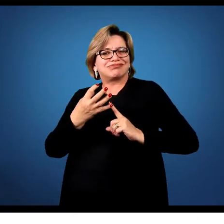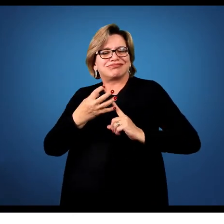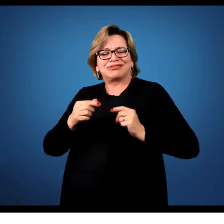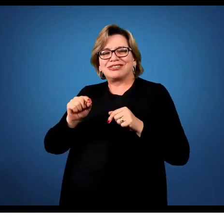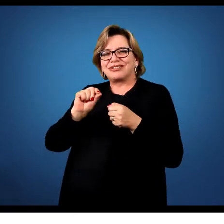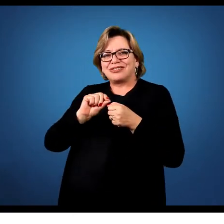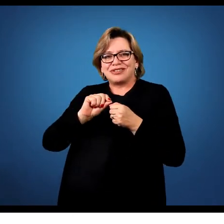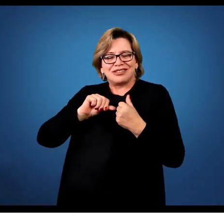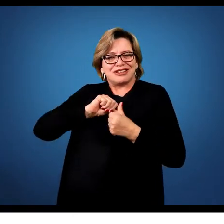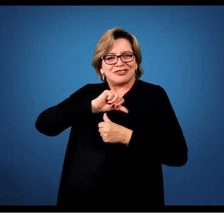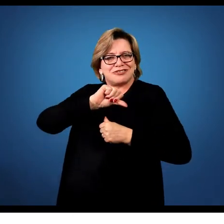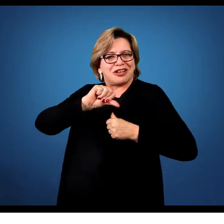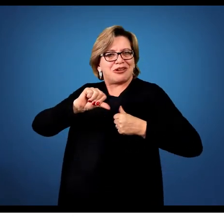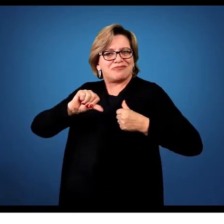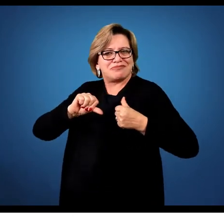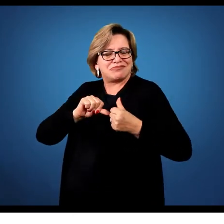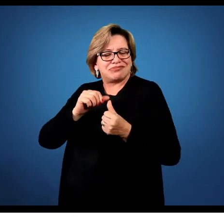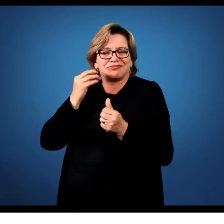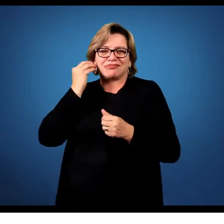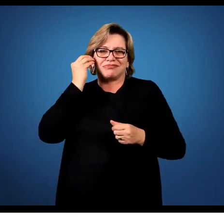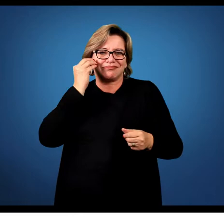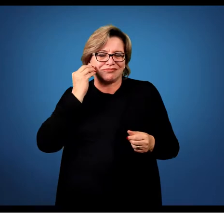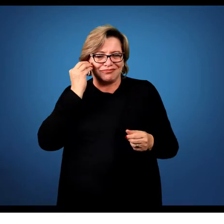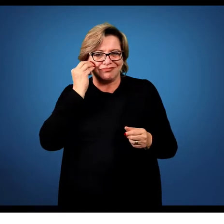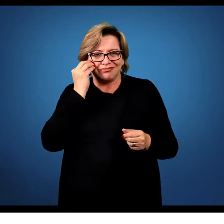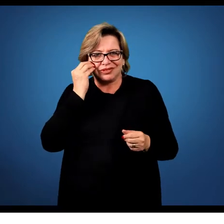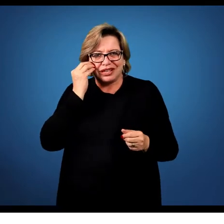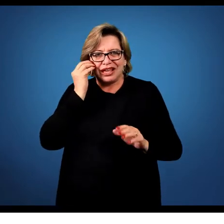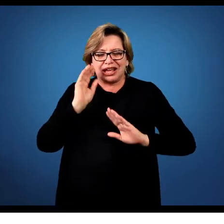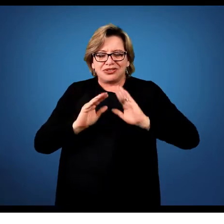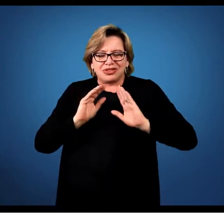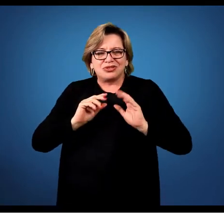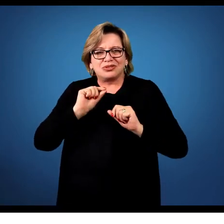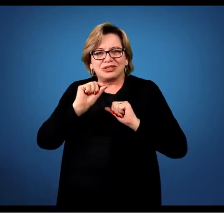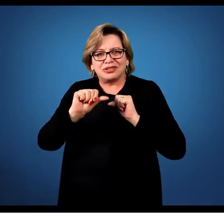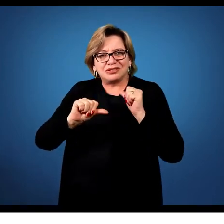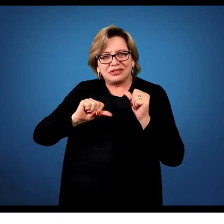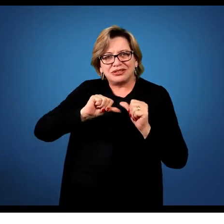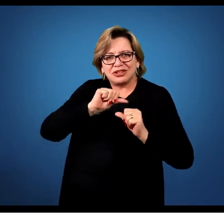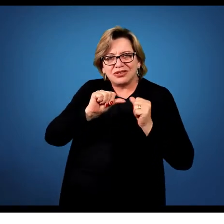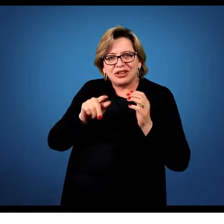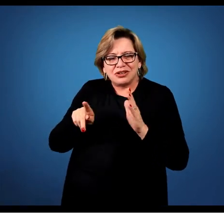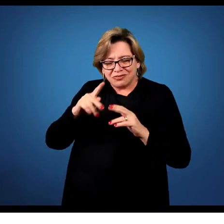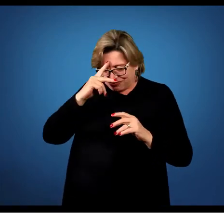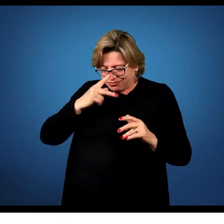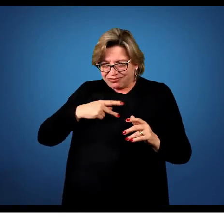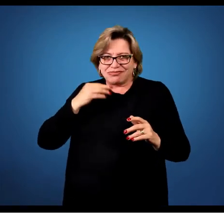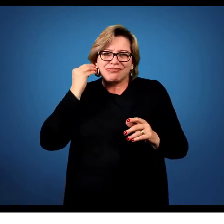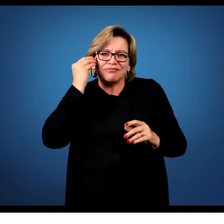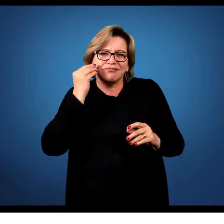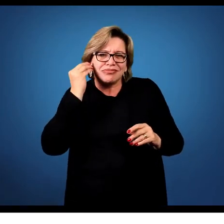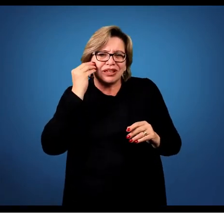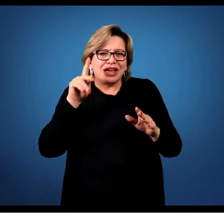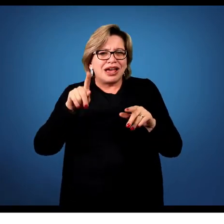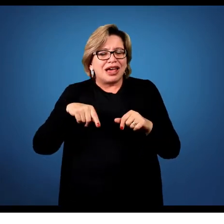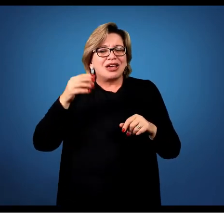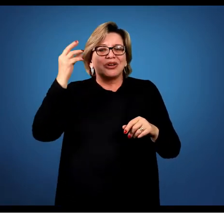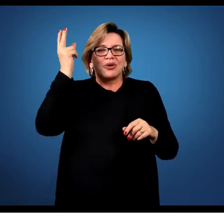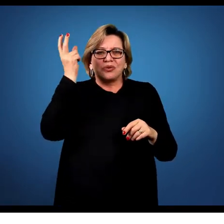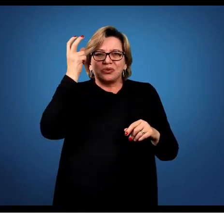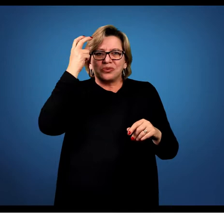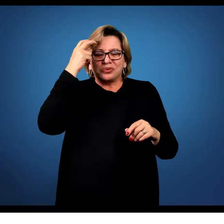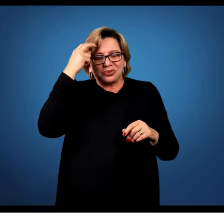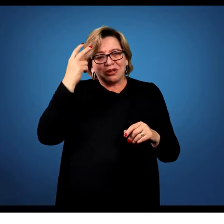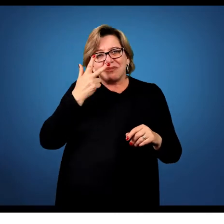experiências. Então muitas vezes o que nós transformamos em experiências, culturalmente ela não tem um valor